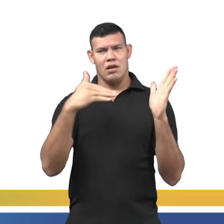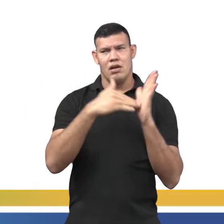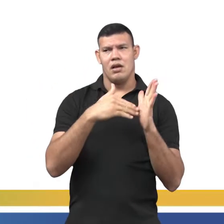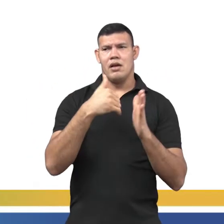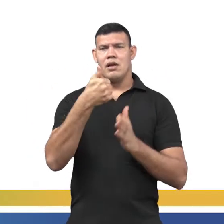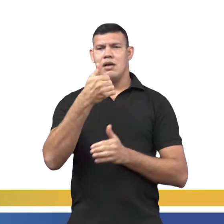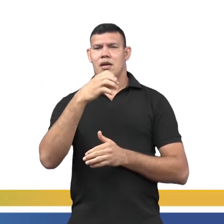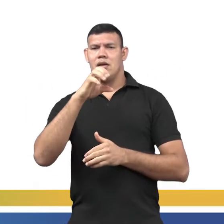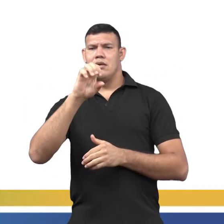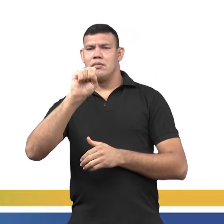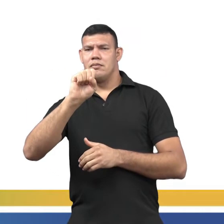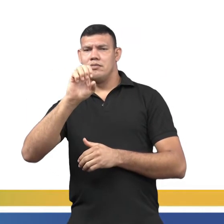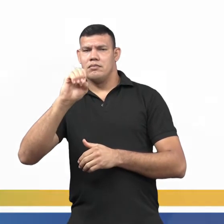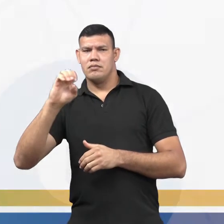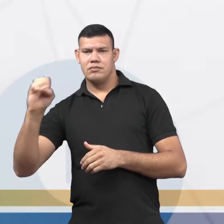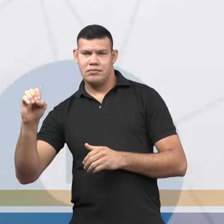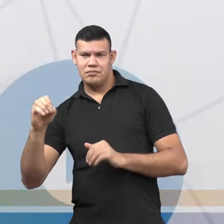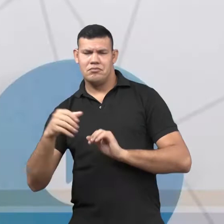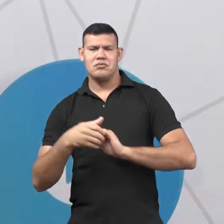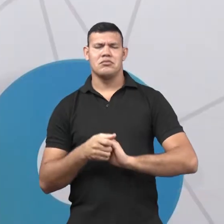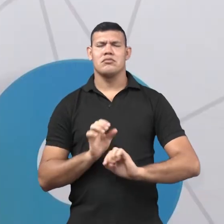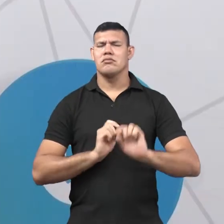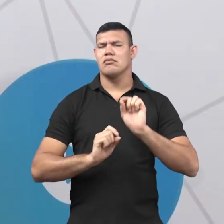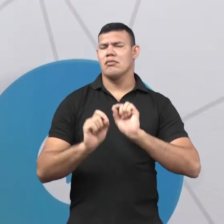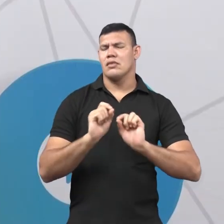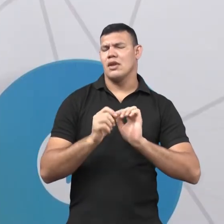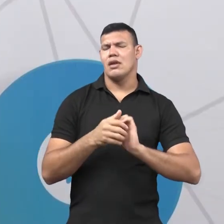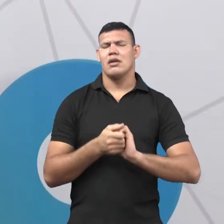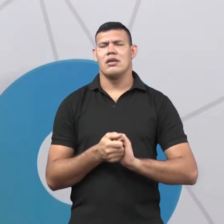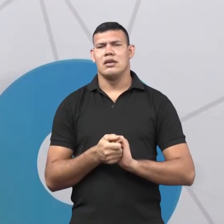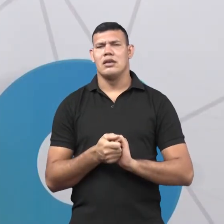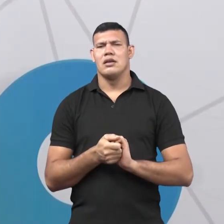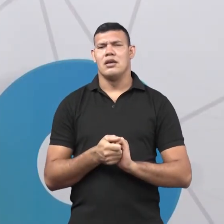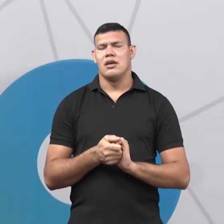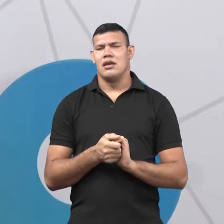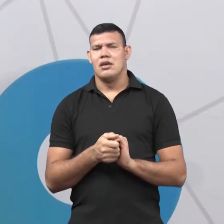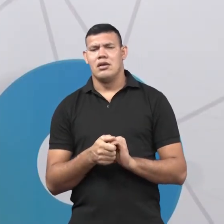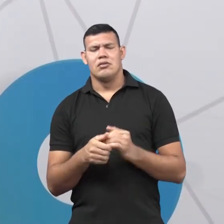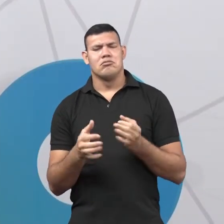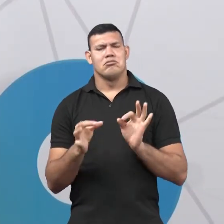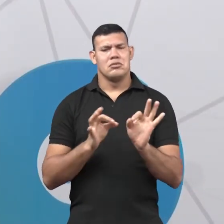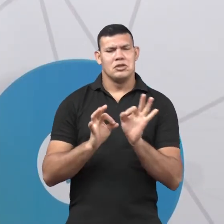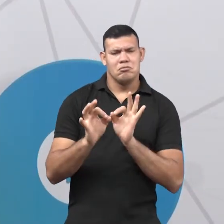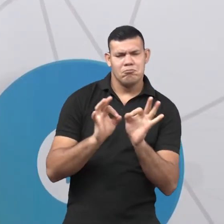linguística. Essa fase, ela serviu mais para que o inglês fosse aperfeiçoado, para que ele passasse por um tipo de